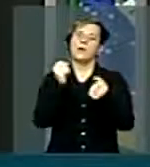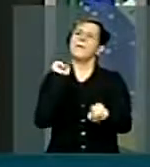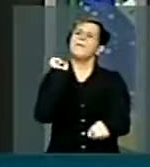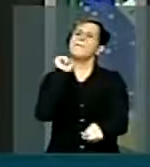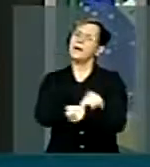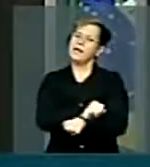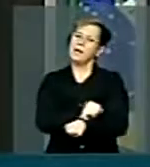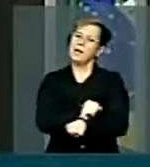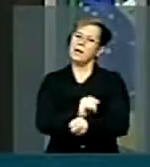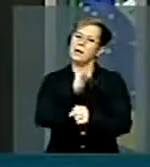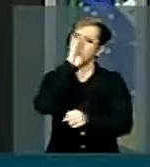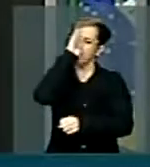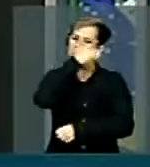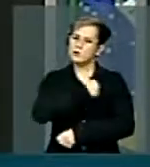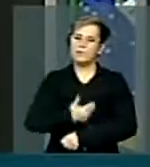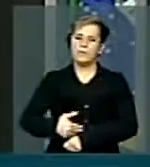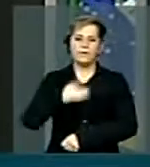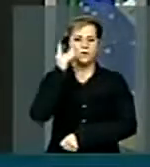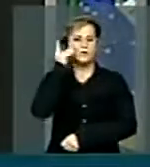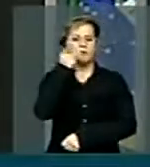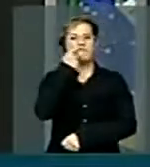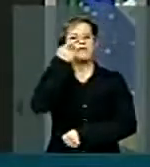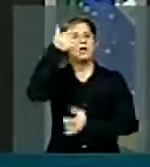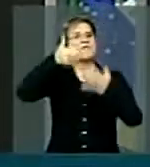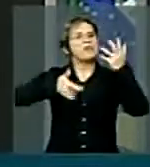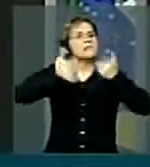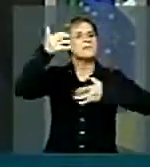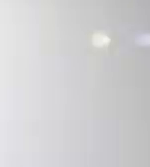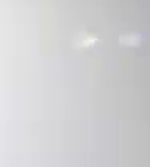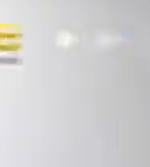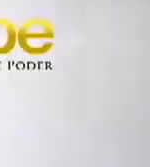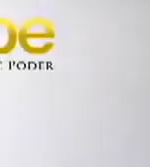principalmente o governo Dilma, de dar desculpa para o povo brasileiro. Tem que trabalhar.